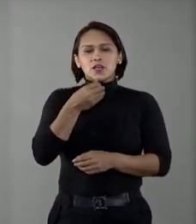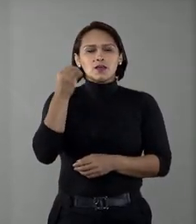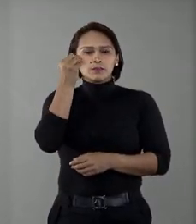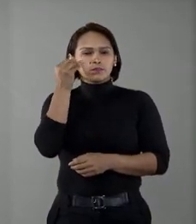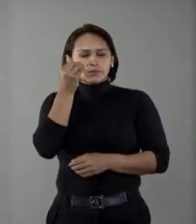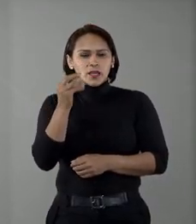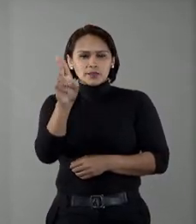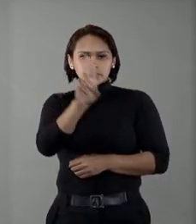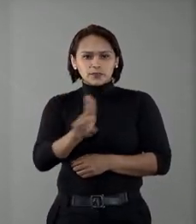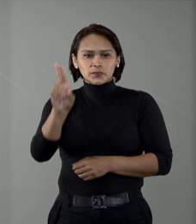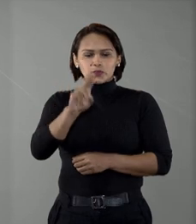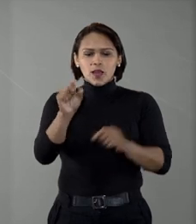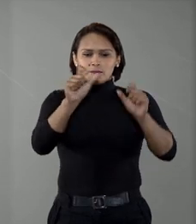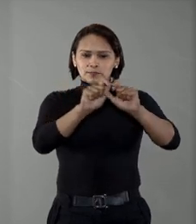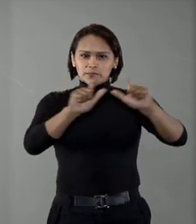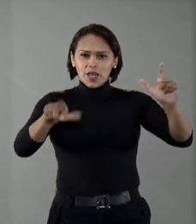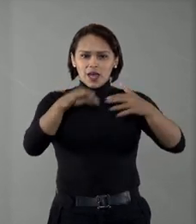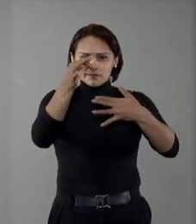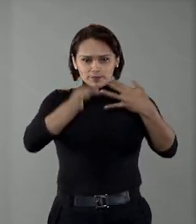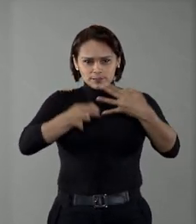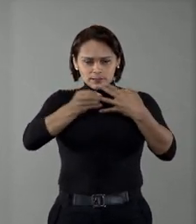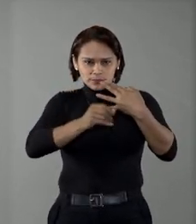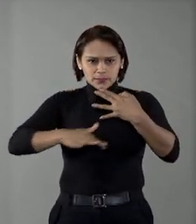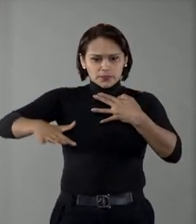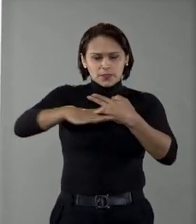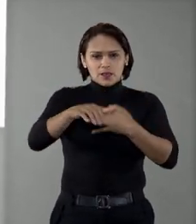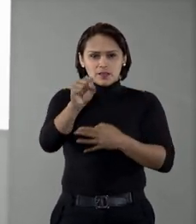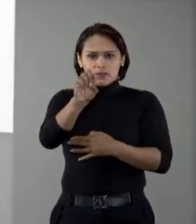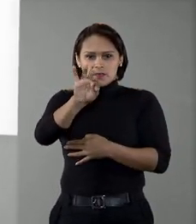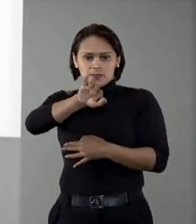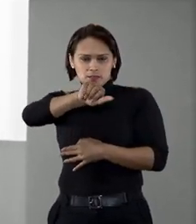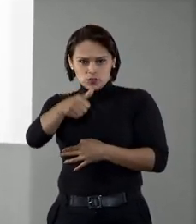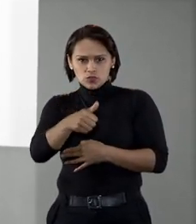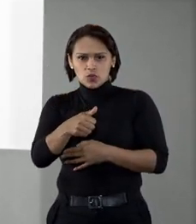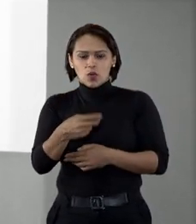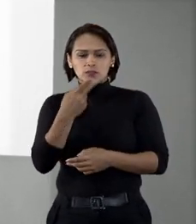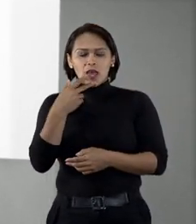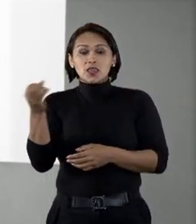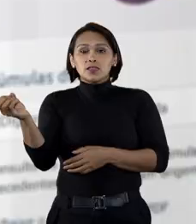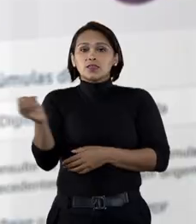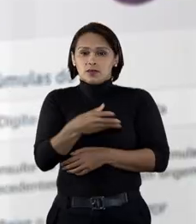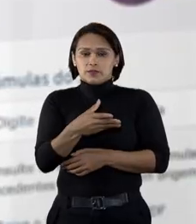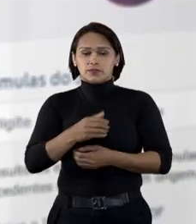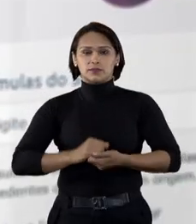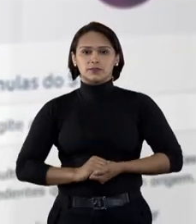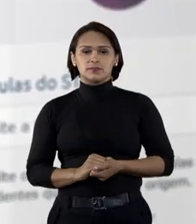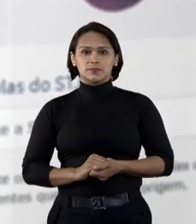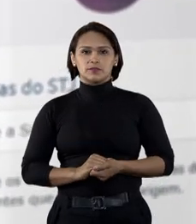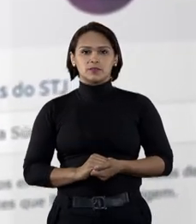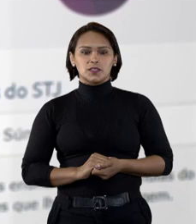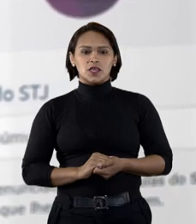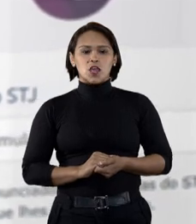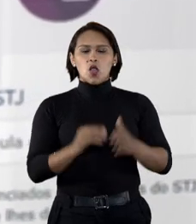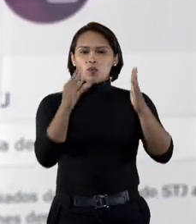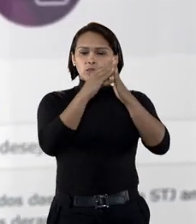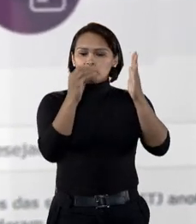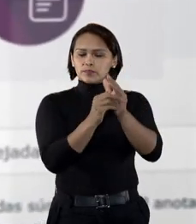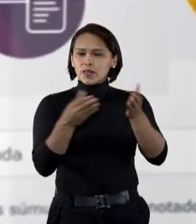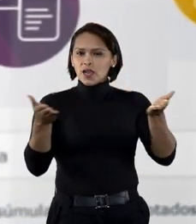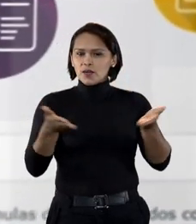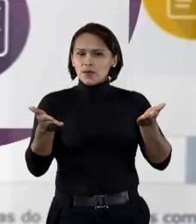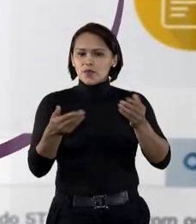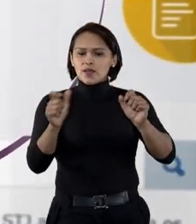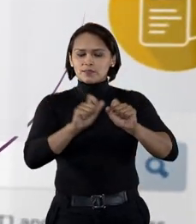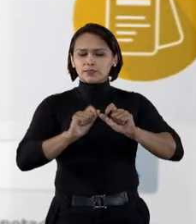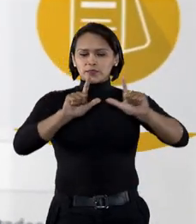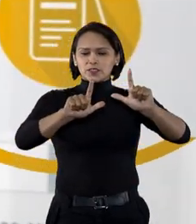melhorar a experiência dos usuários, a página de jurisprudência no site do Superior Tribunal de Justiça está de cara nova. O conteúdo